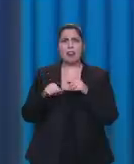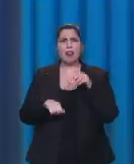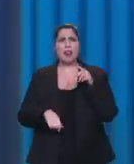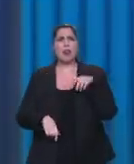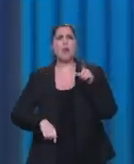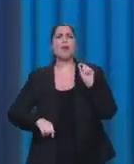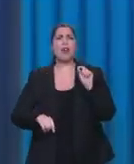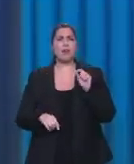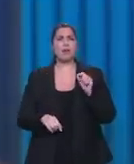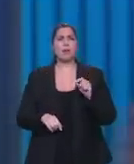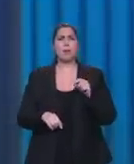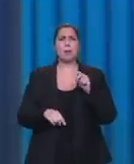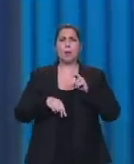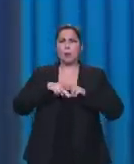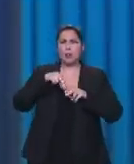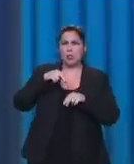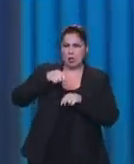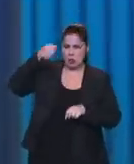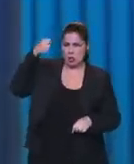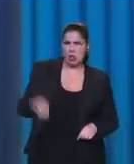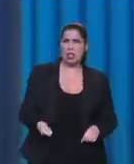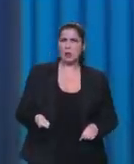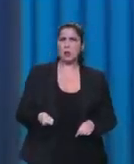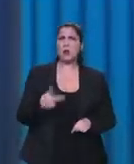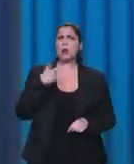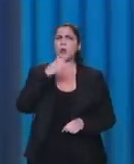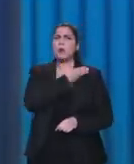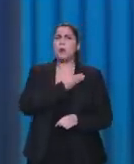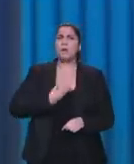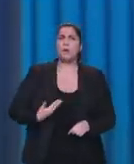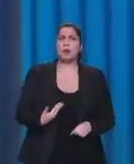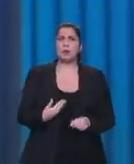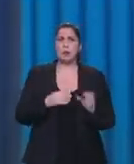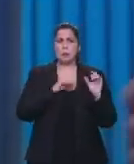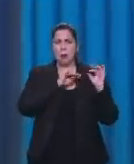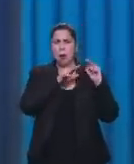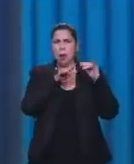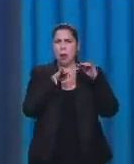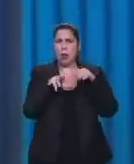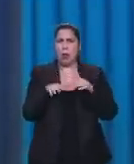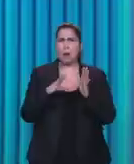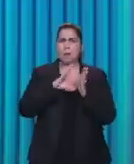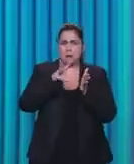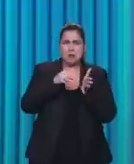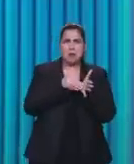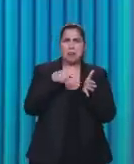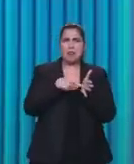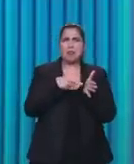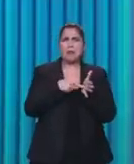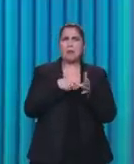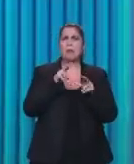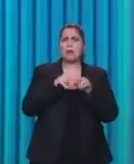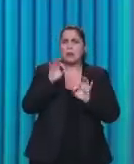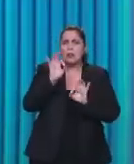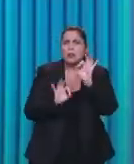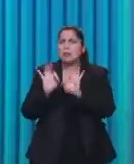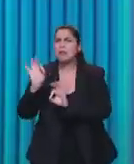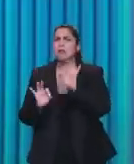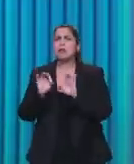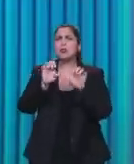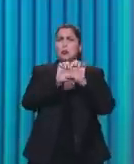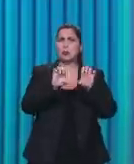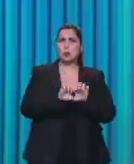atraídos pela ditadura, foram atraídos por outros governos para ocupar a Amazônia, ao redor dos grandes eixos de infraestrutura. Pois bem, o que